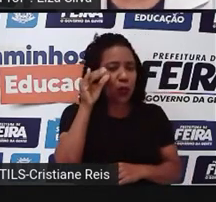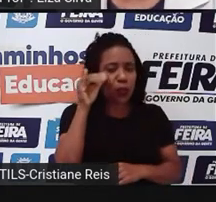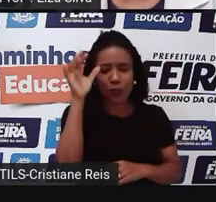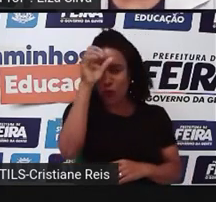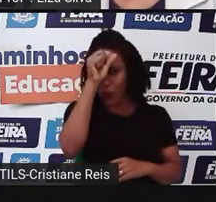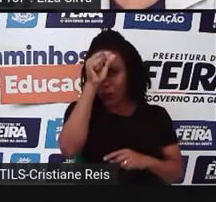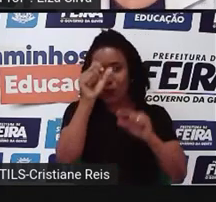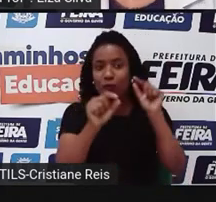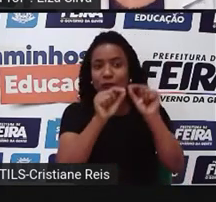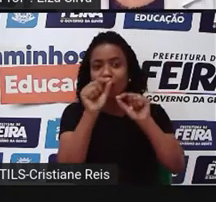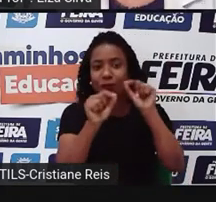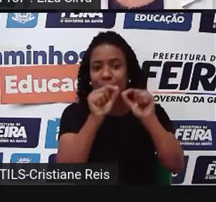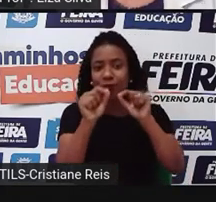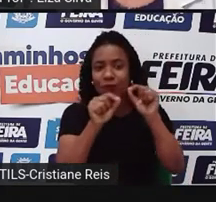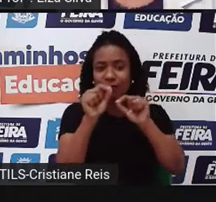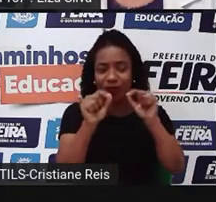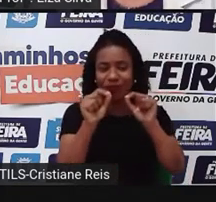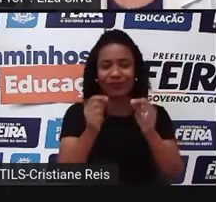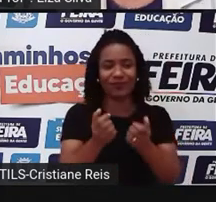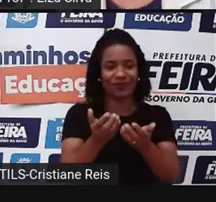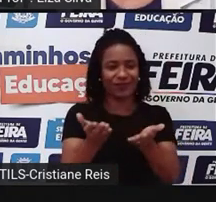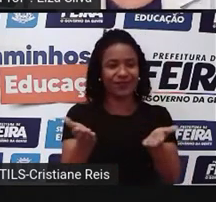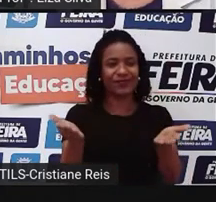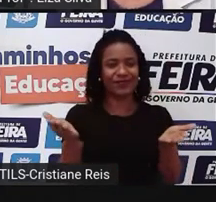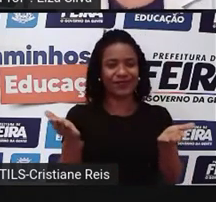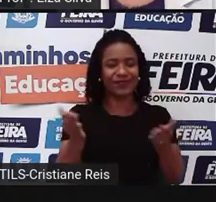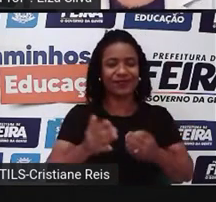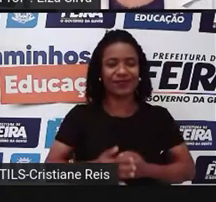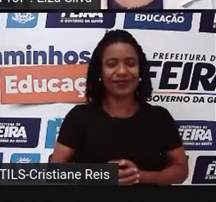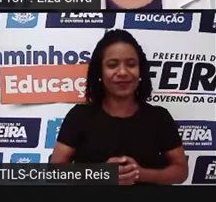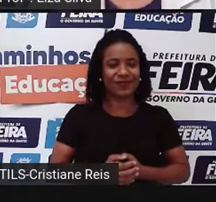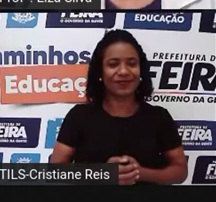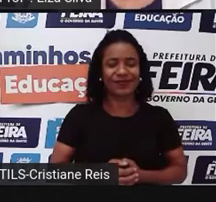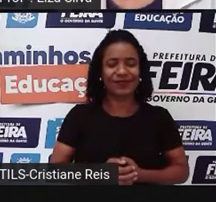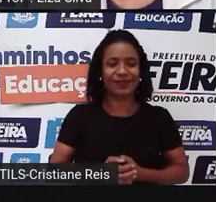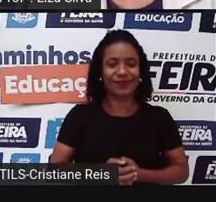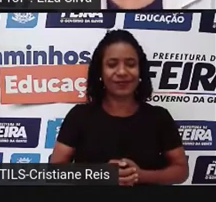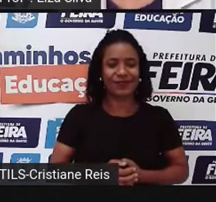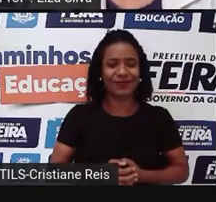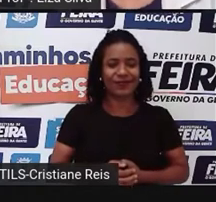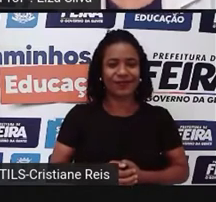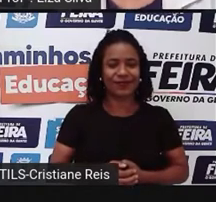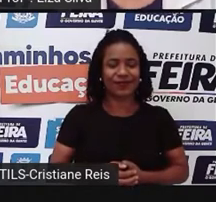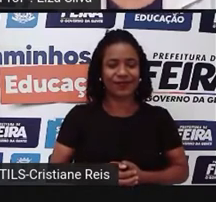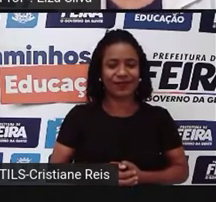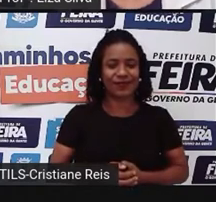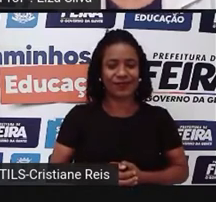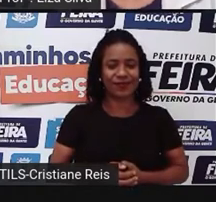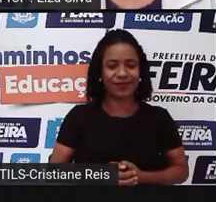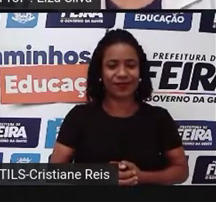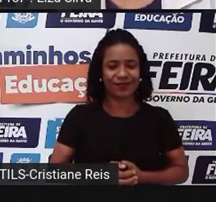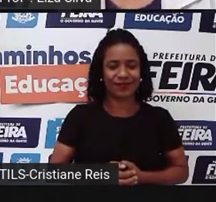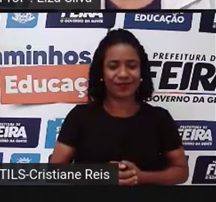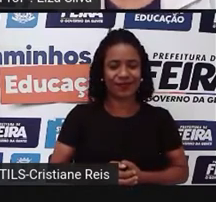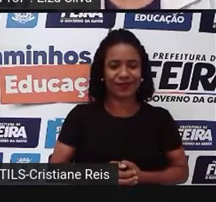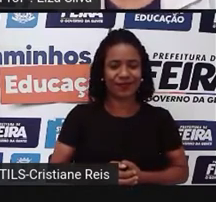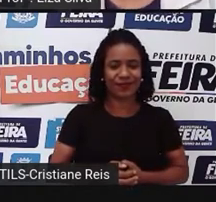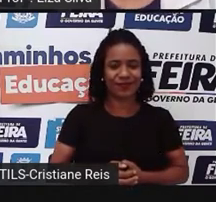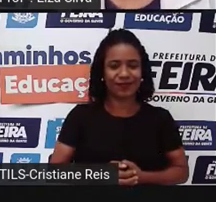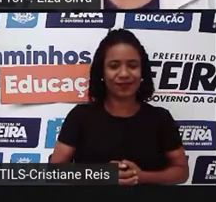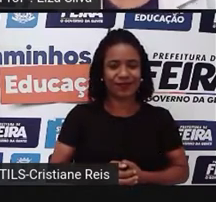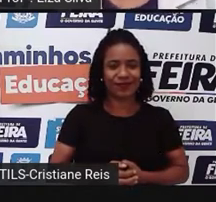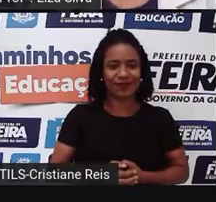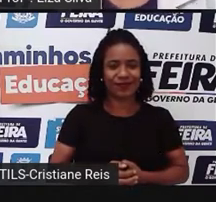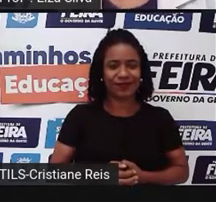tema. Black History Month, BHM, é uma celebração que foi